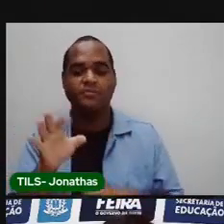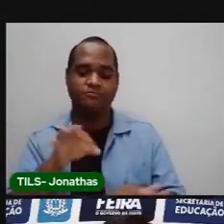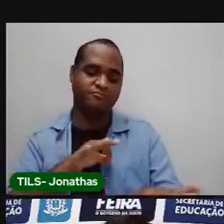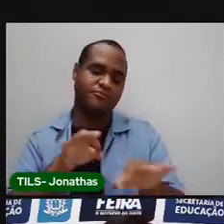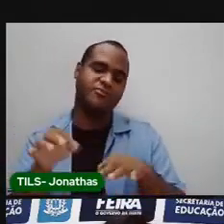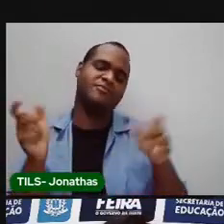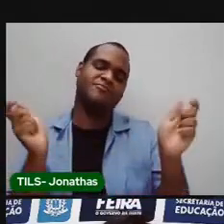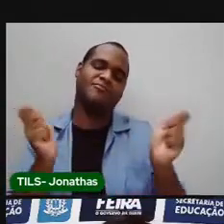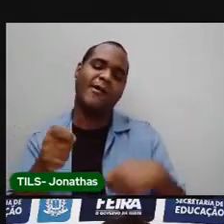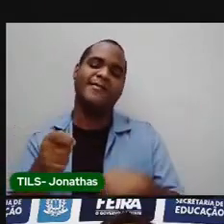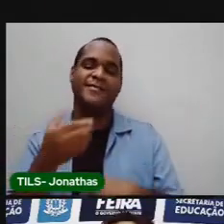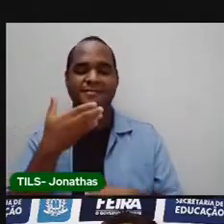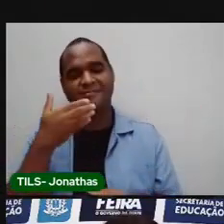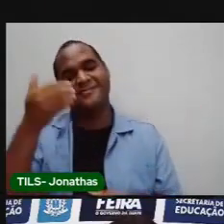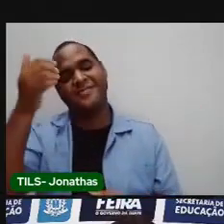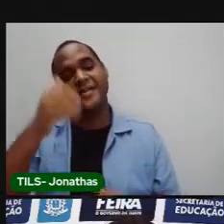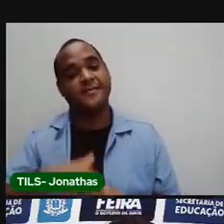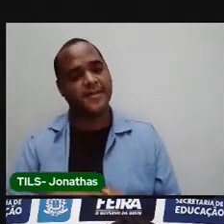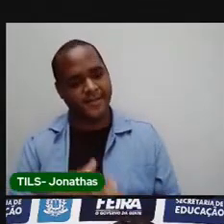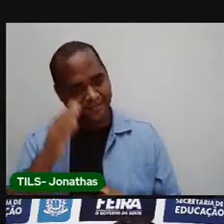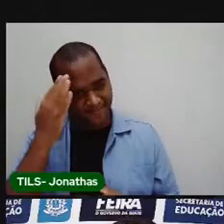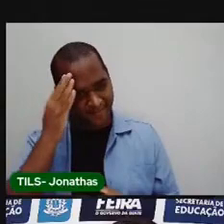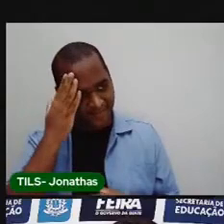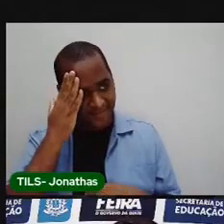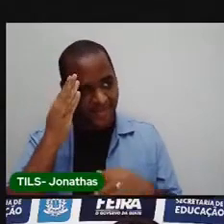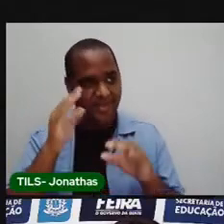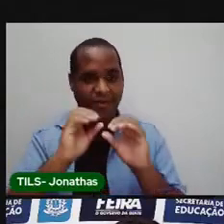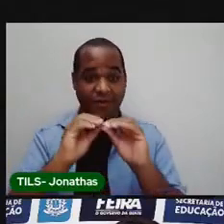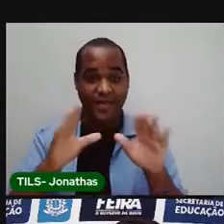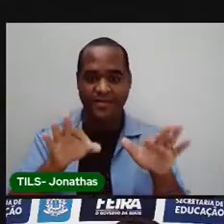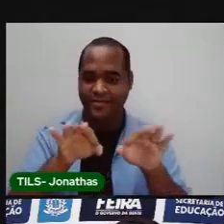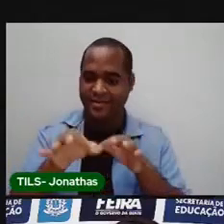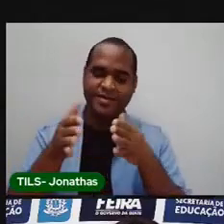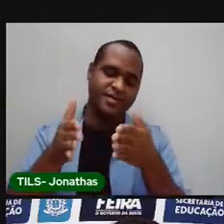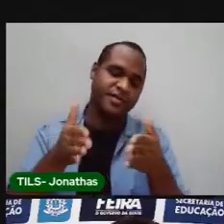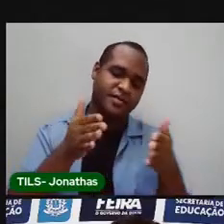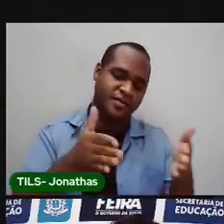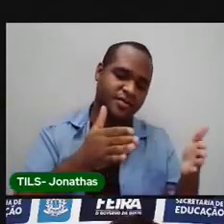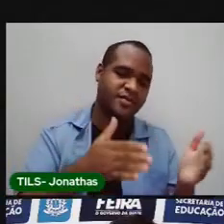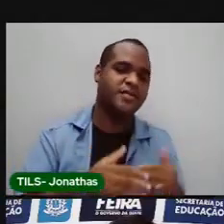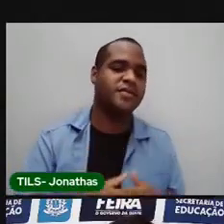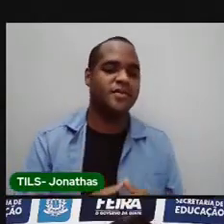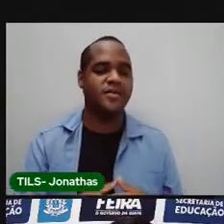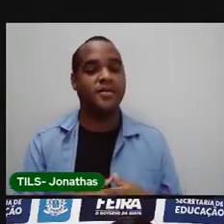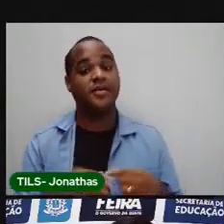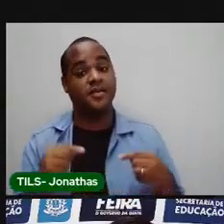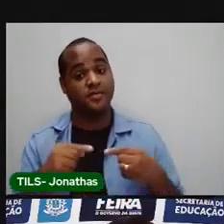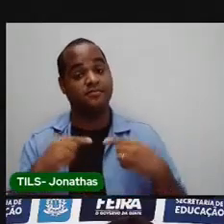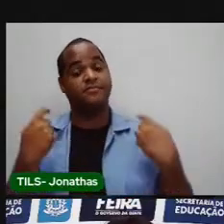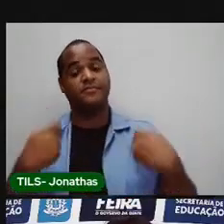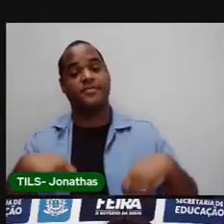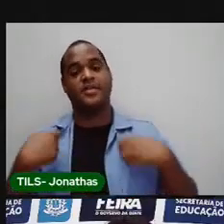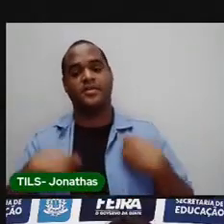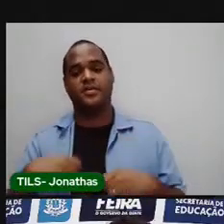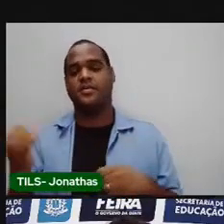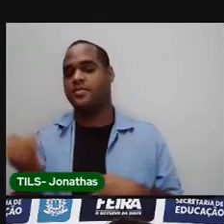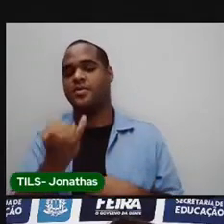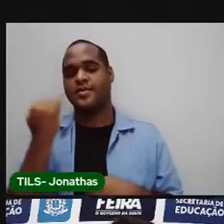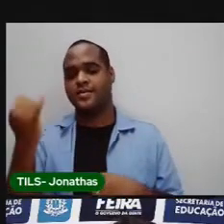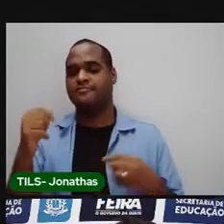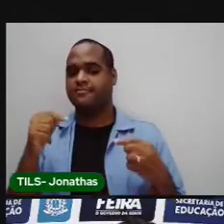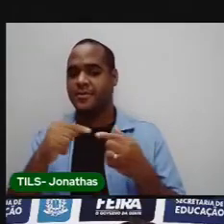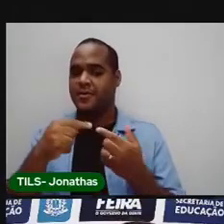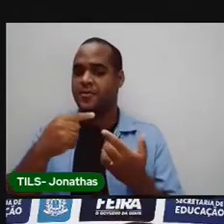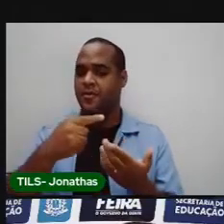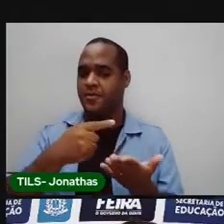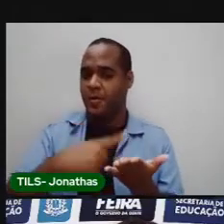organizar melhor. Entendeu para que serve uma rotina? E ela precisa combinar